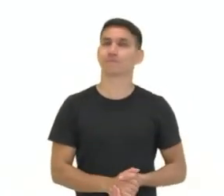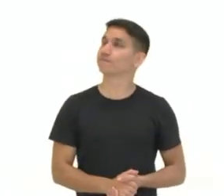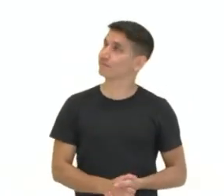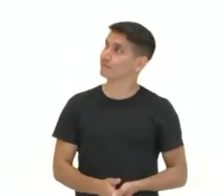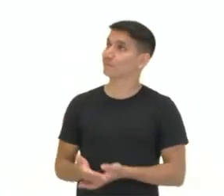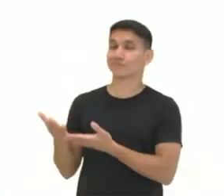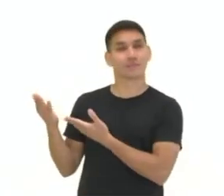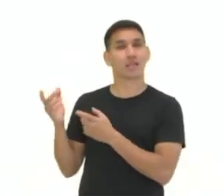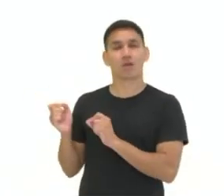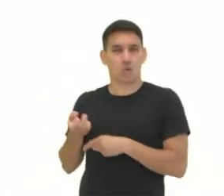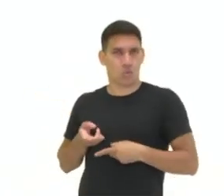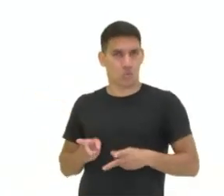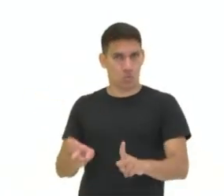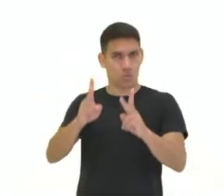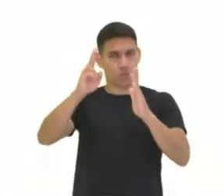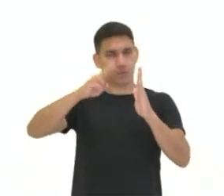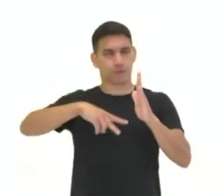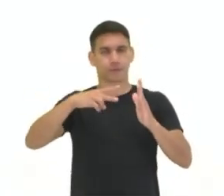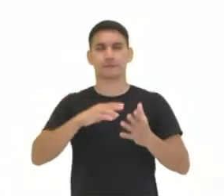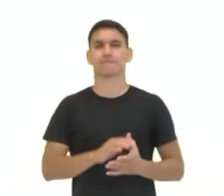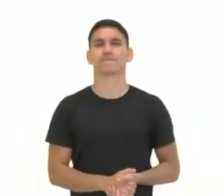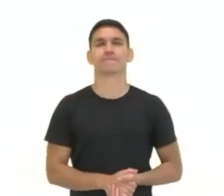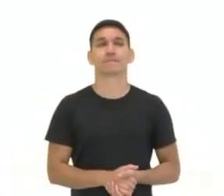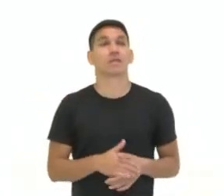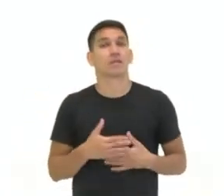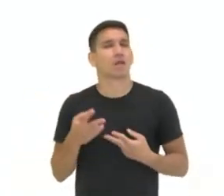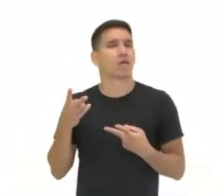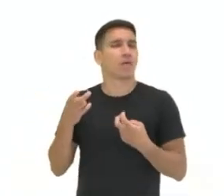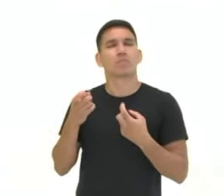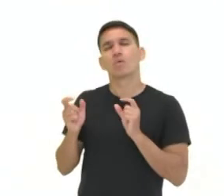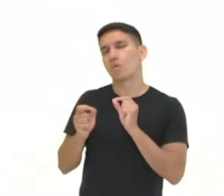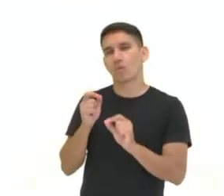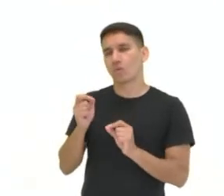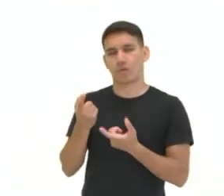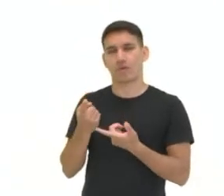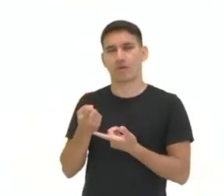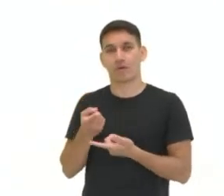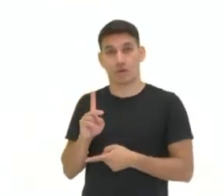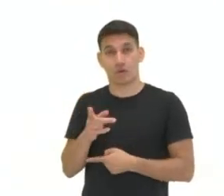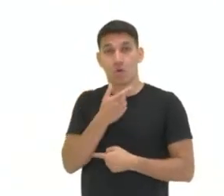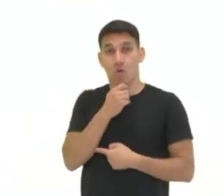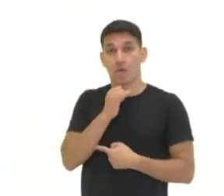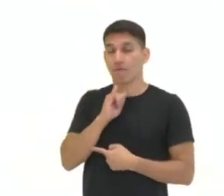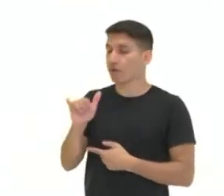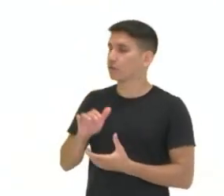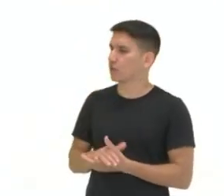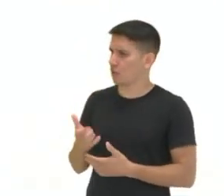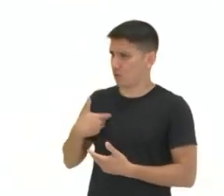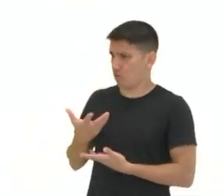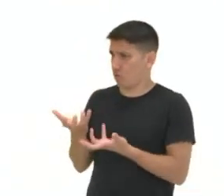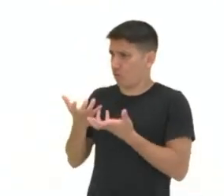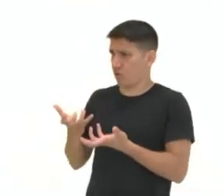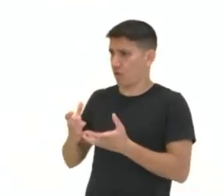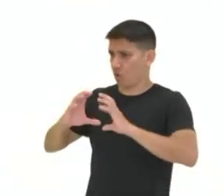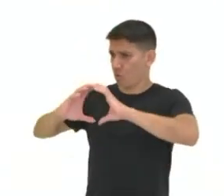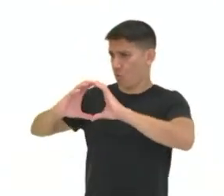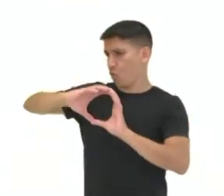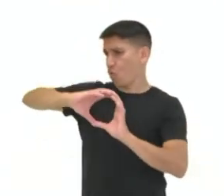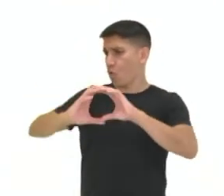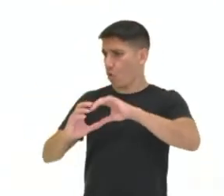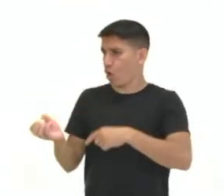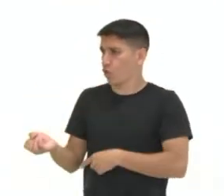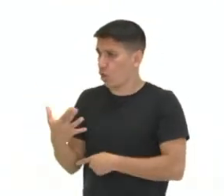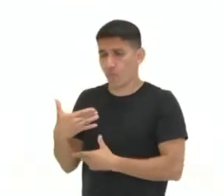Então, continuando a leitura, né? Aí a gente tem o cliente dizendo, quero uma roda nova, qualquer coisa,